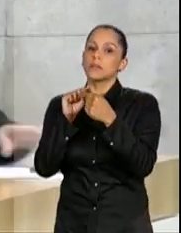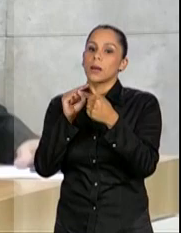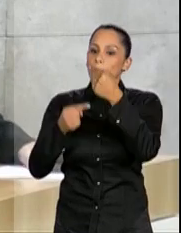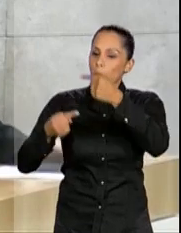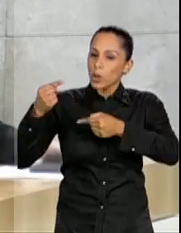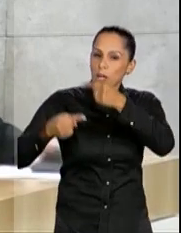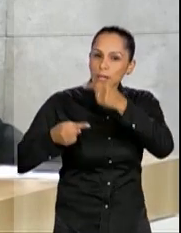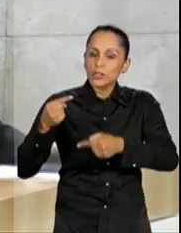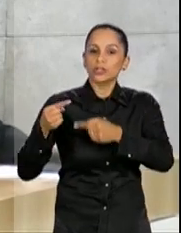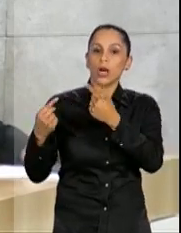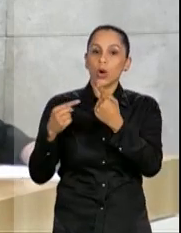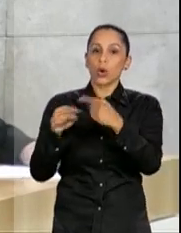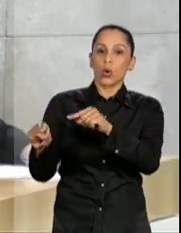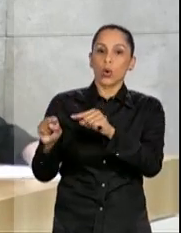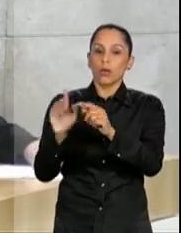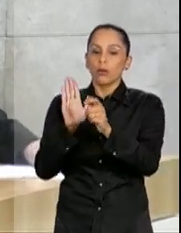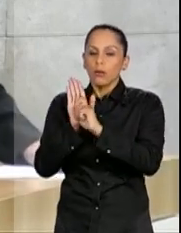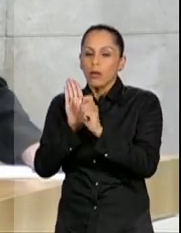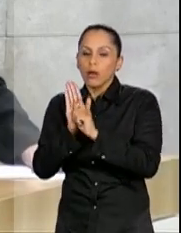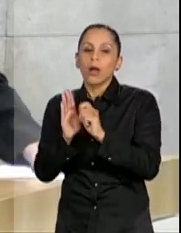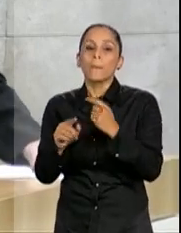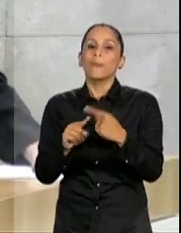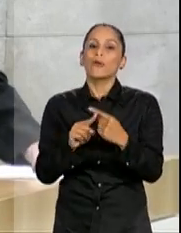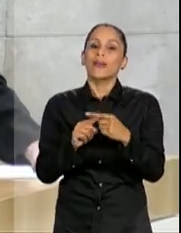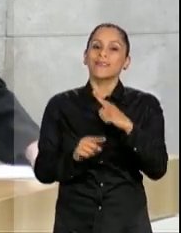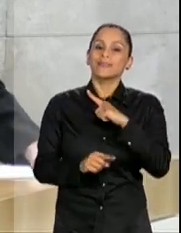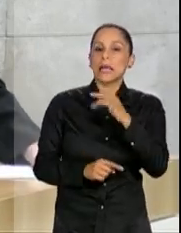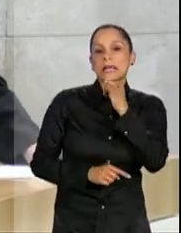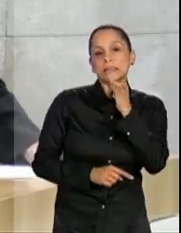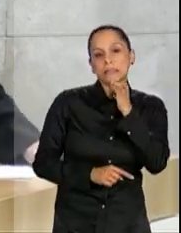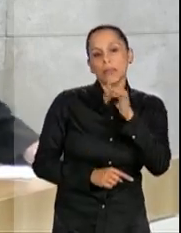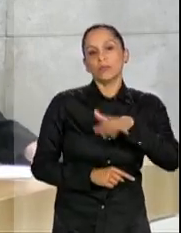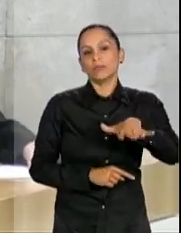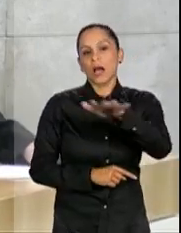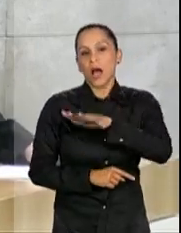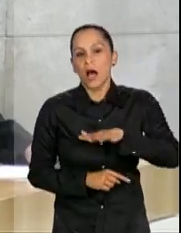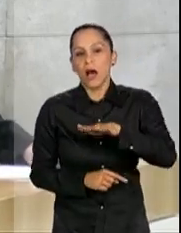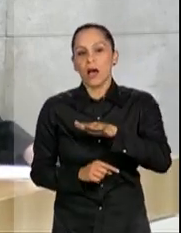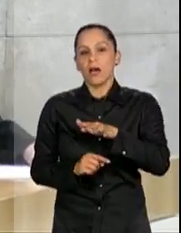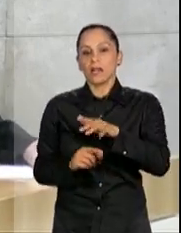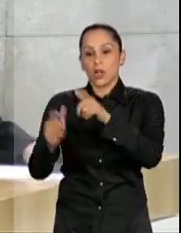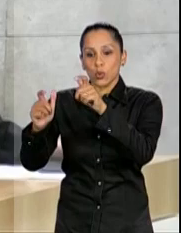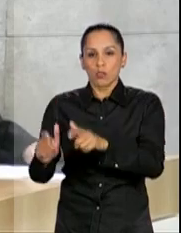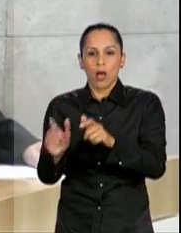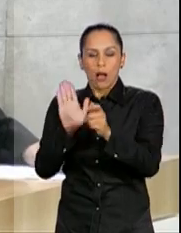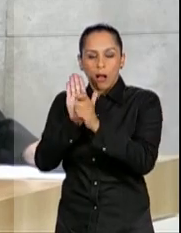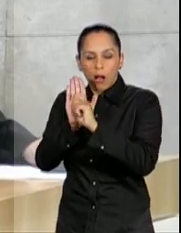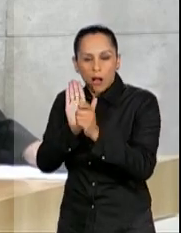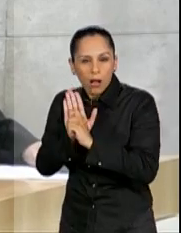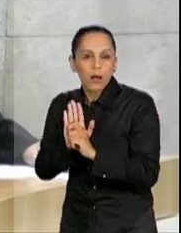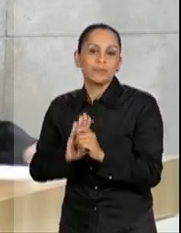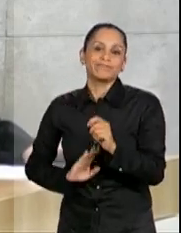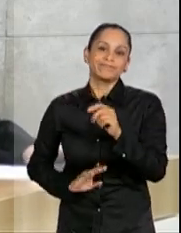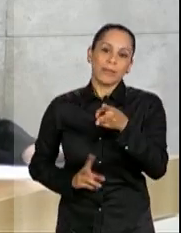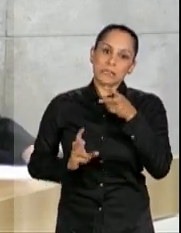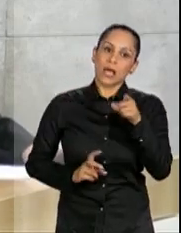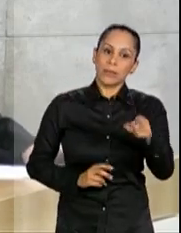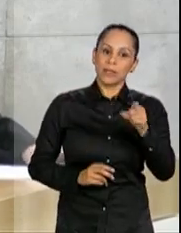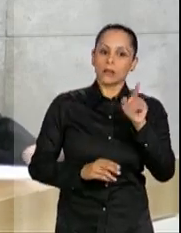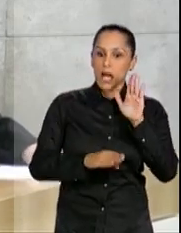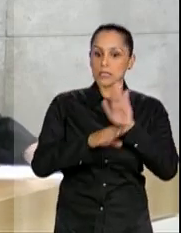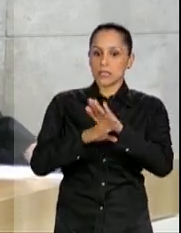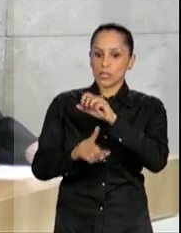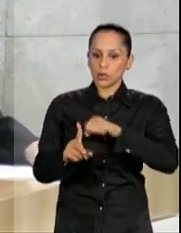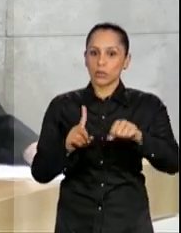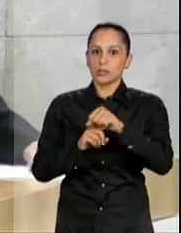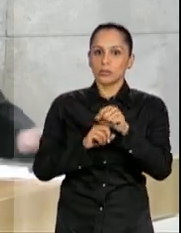como o das cracolândias. É evidente que a assistência social tem de estar ali presente. Isso já é um